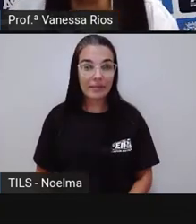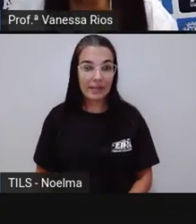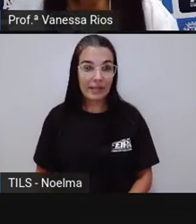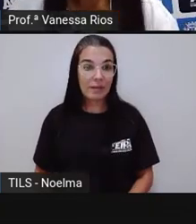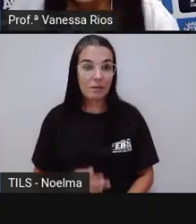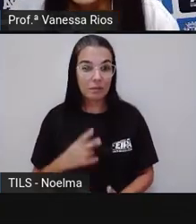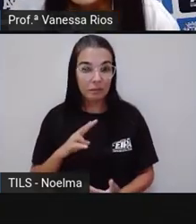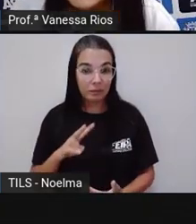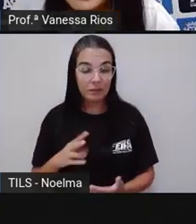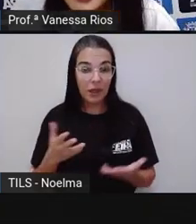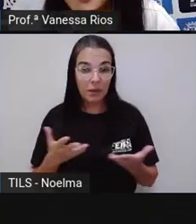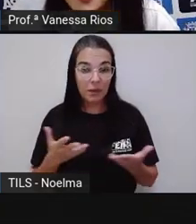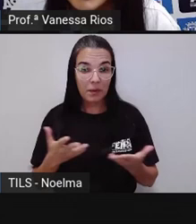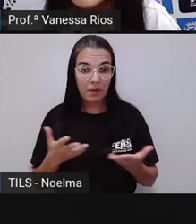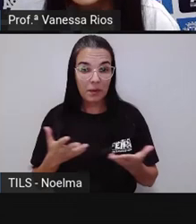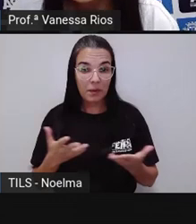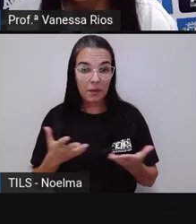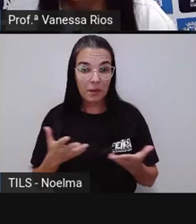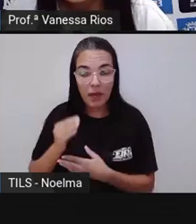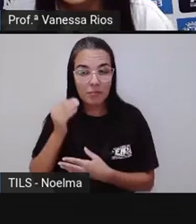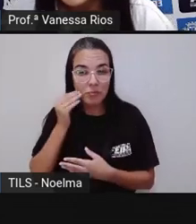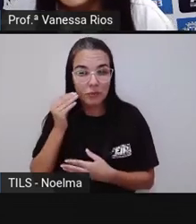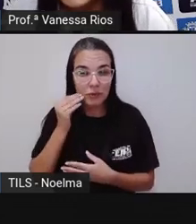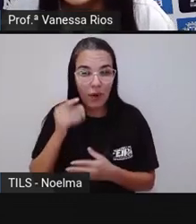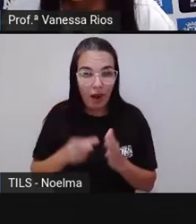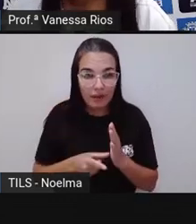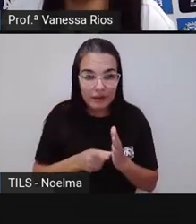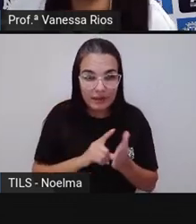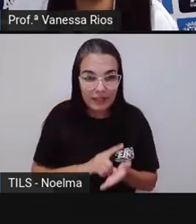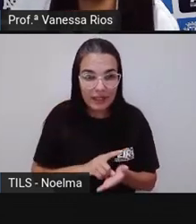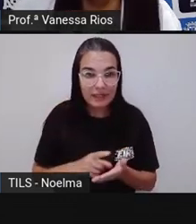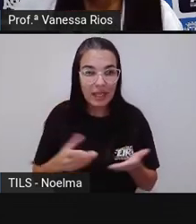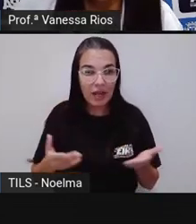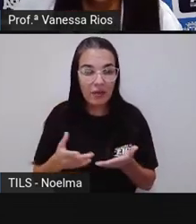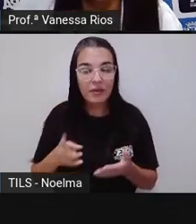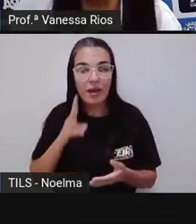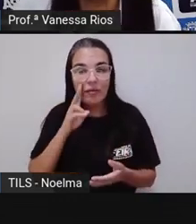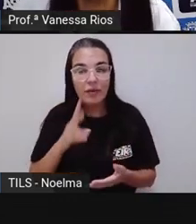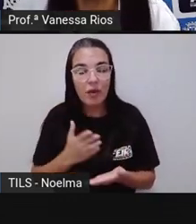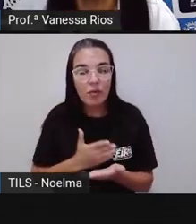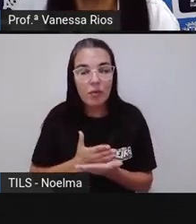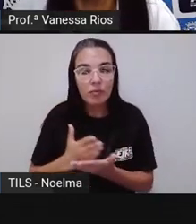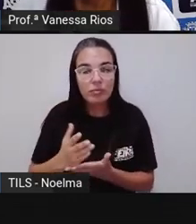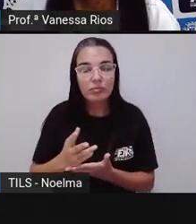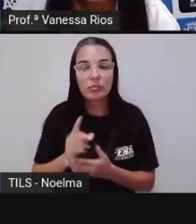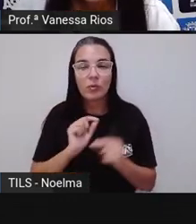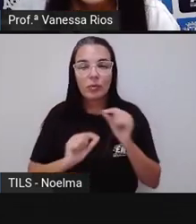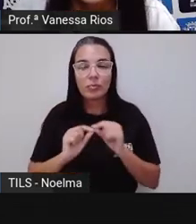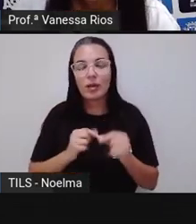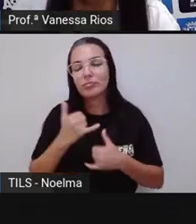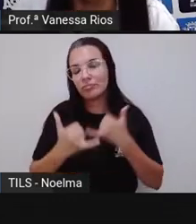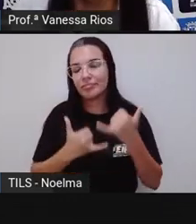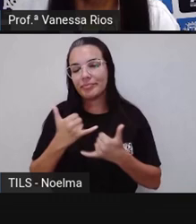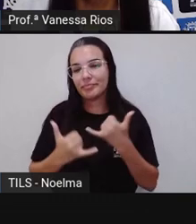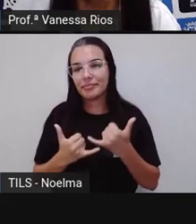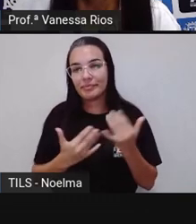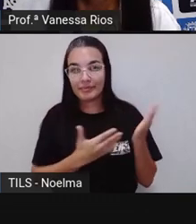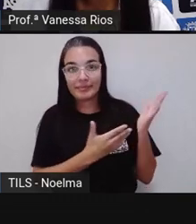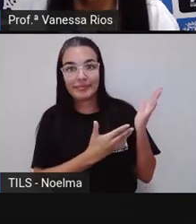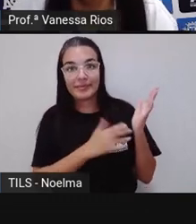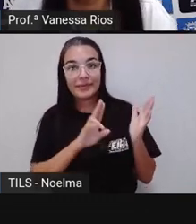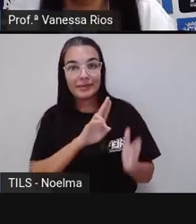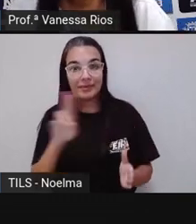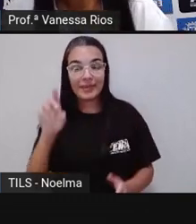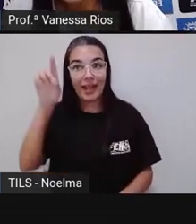Então, ó. Lá no link que a Pró mostrou anteriormente, a gente vai dar seguimento agora observando o jogo, né? E o jogo se